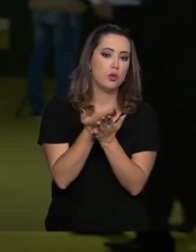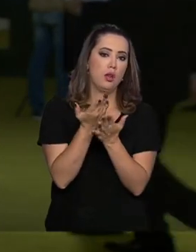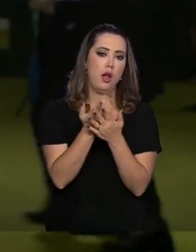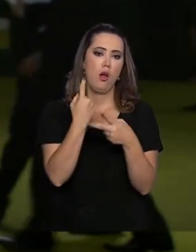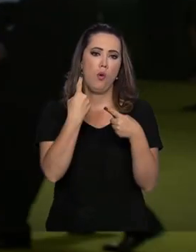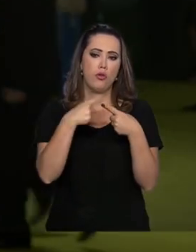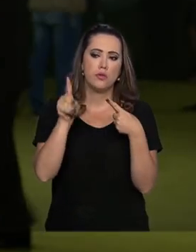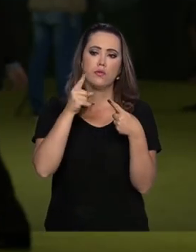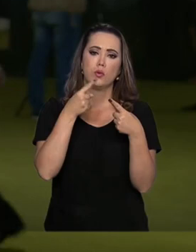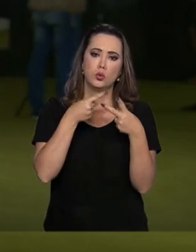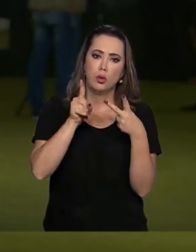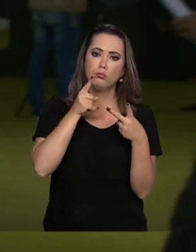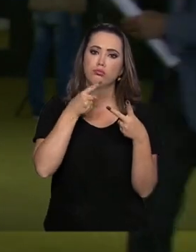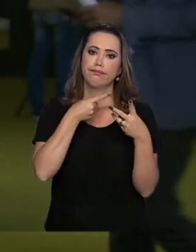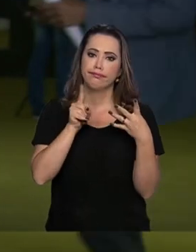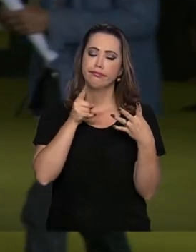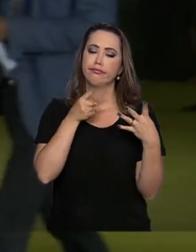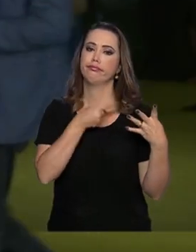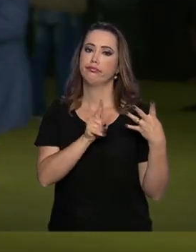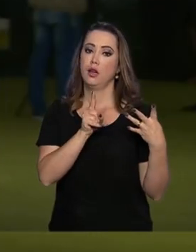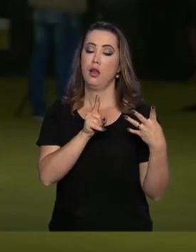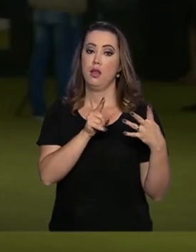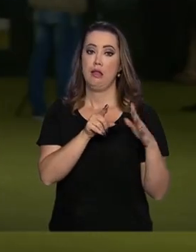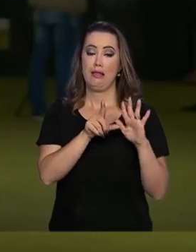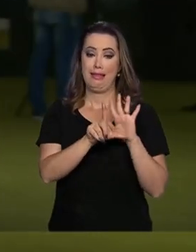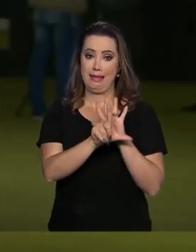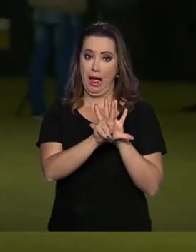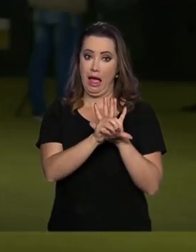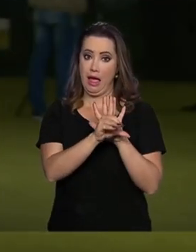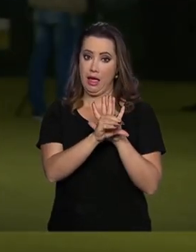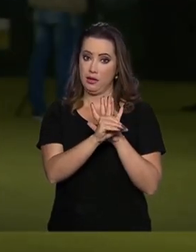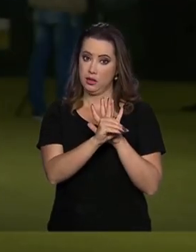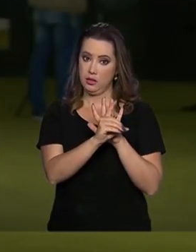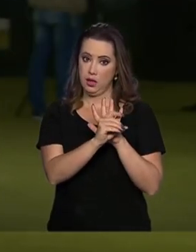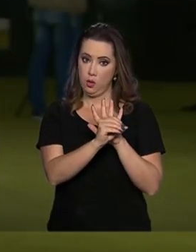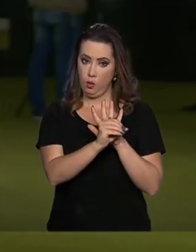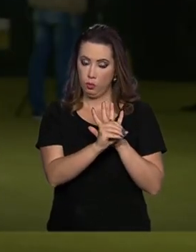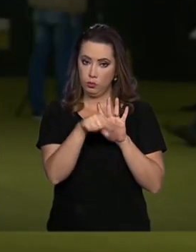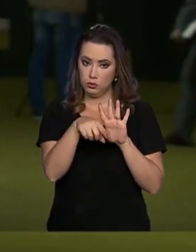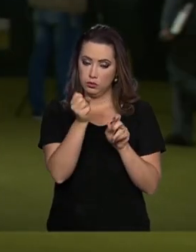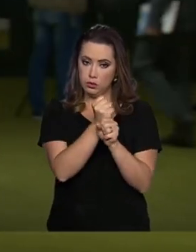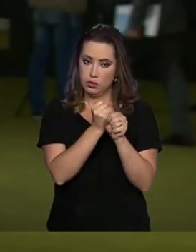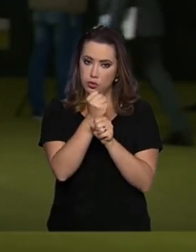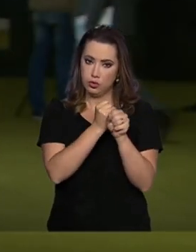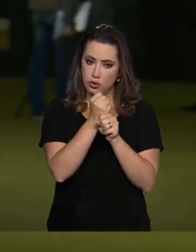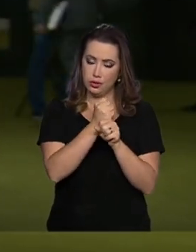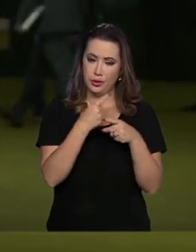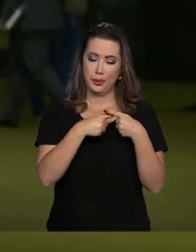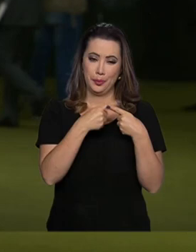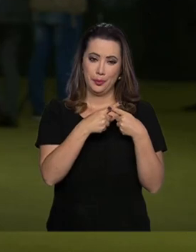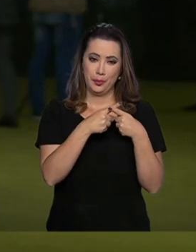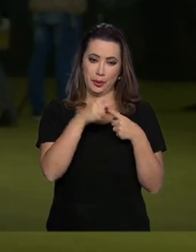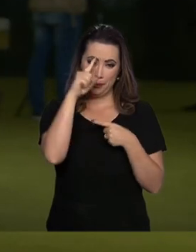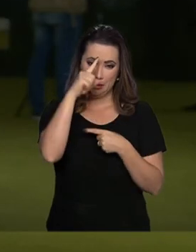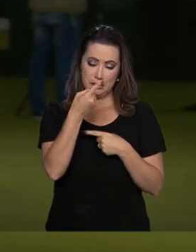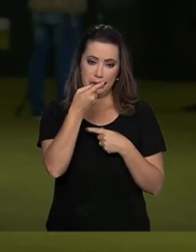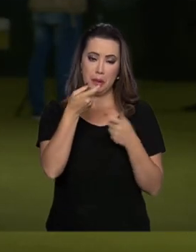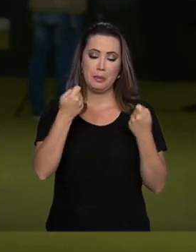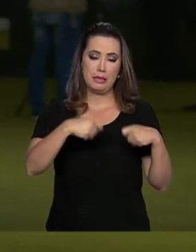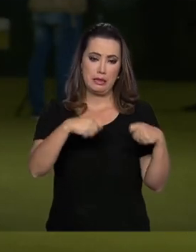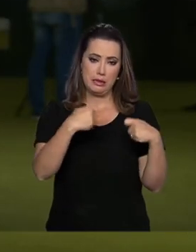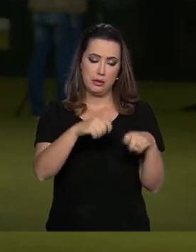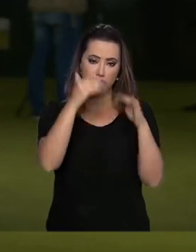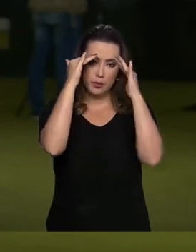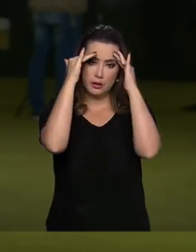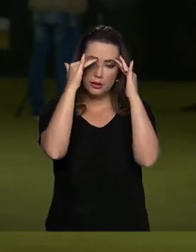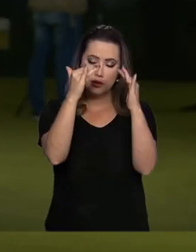orçamentária desse ano, que torna obrigatória a execução de emendas indicadas pelo relator da Comissão Geral de Orçamento, que são as chamadas